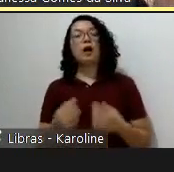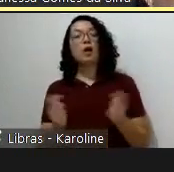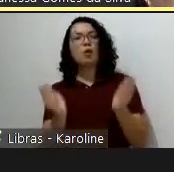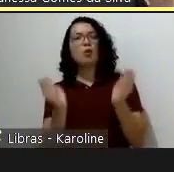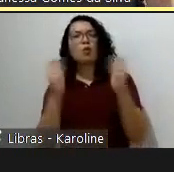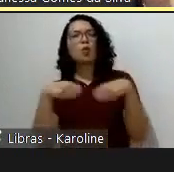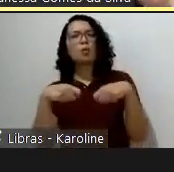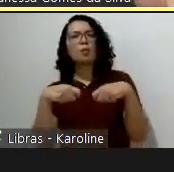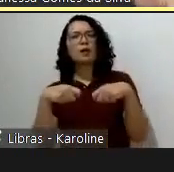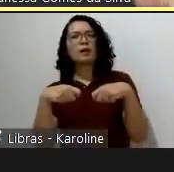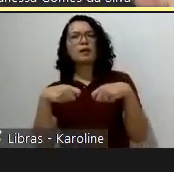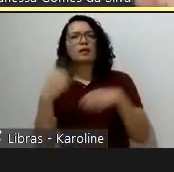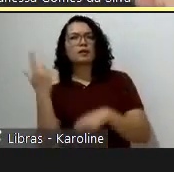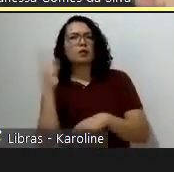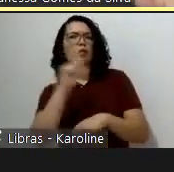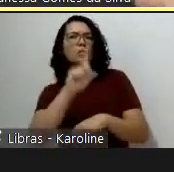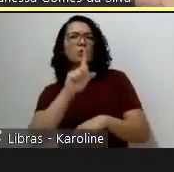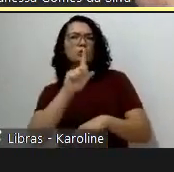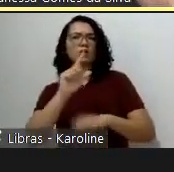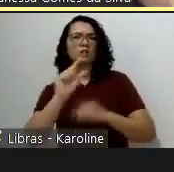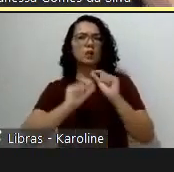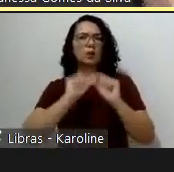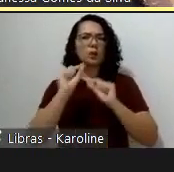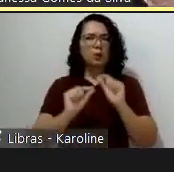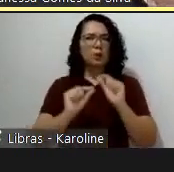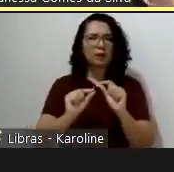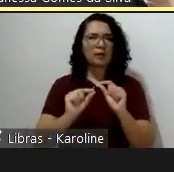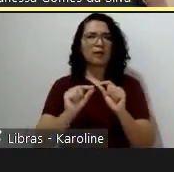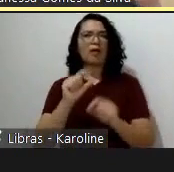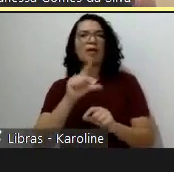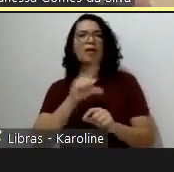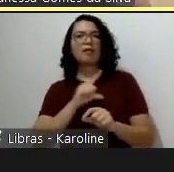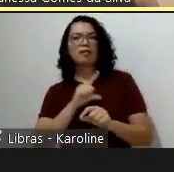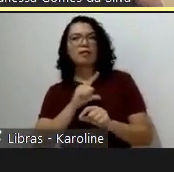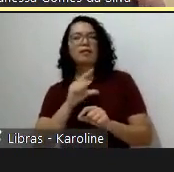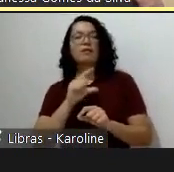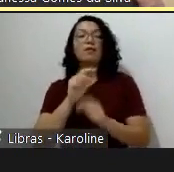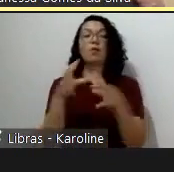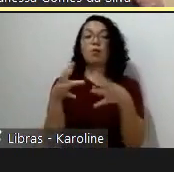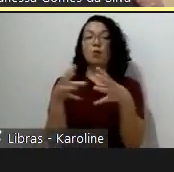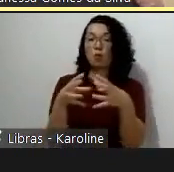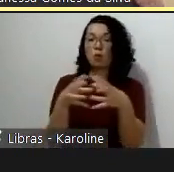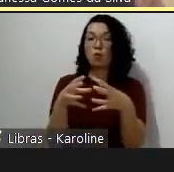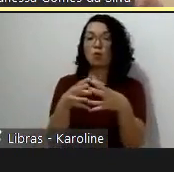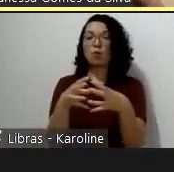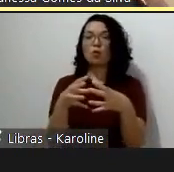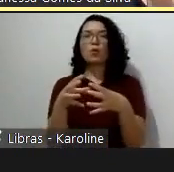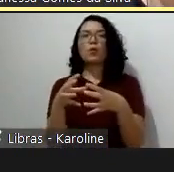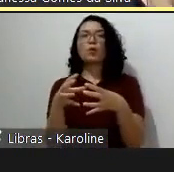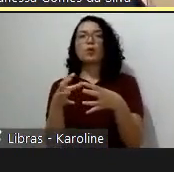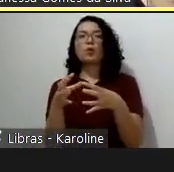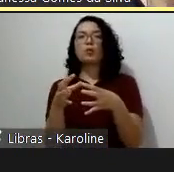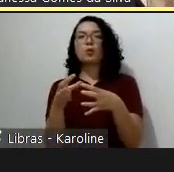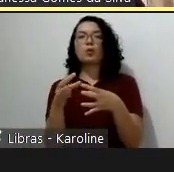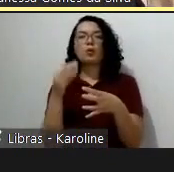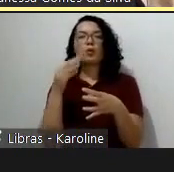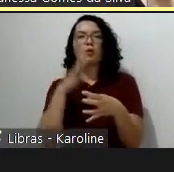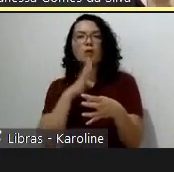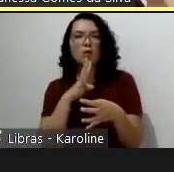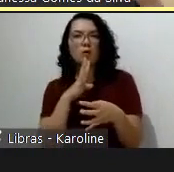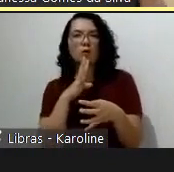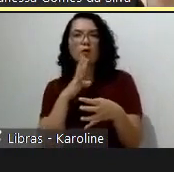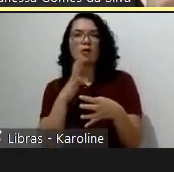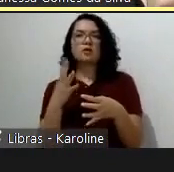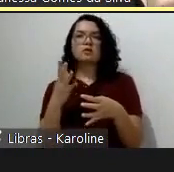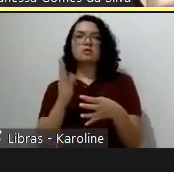avaliação do desempenho dos projetos foi considerando impactos incorporados e nessa época já estava inspirado por um